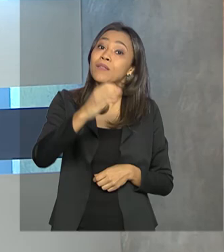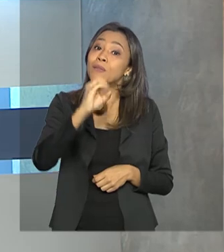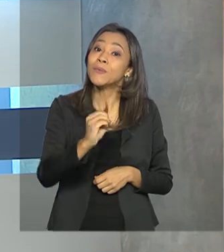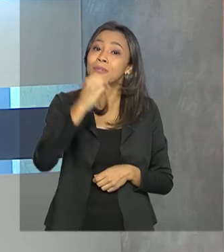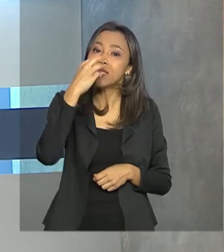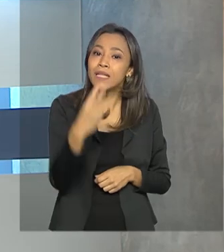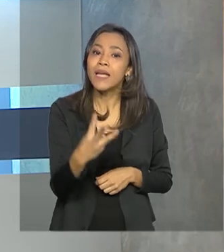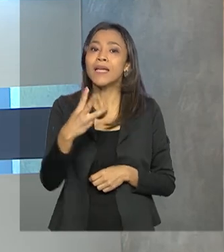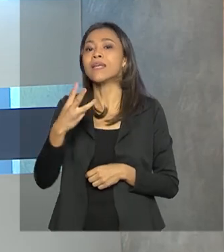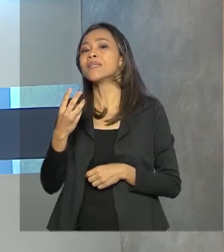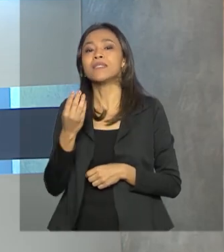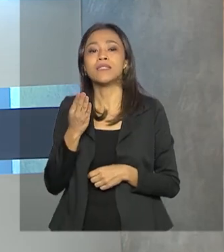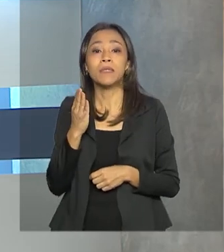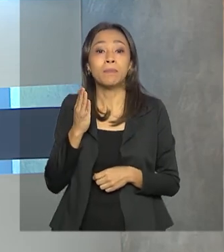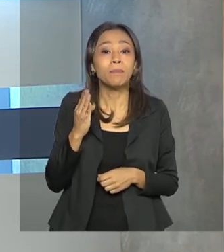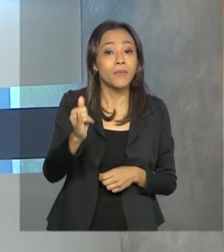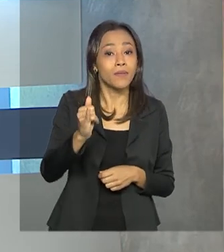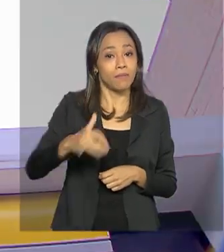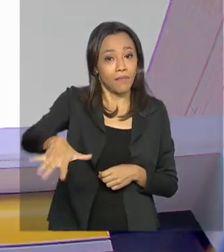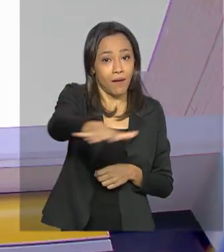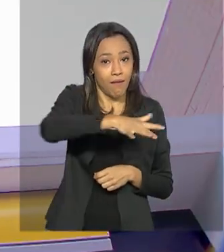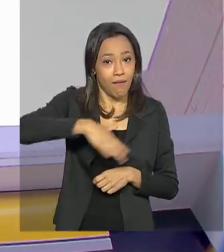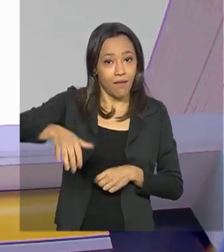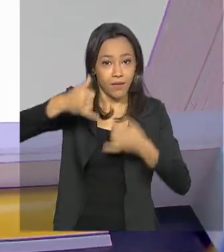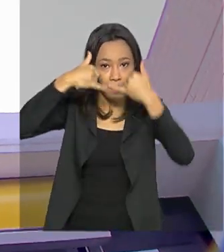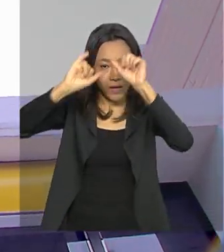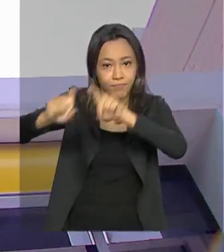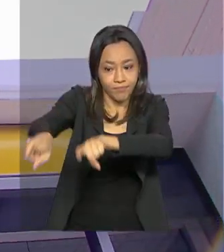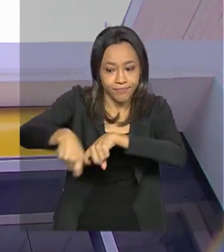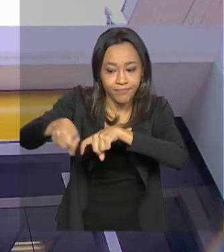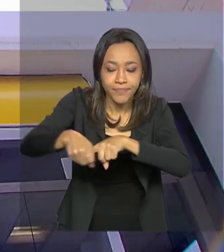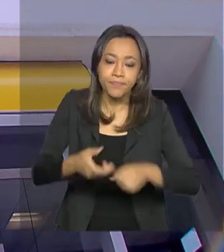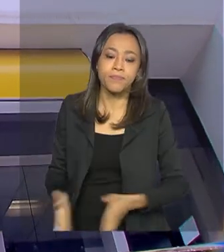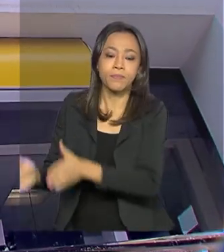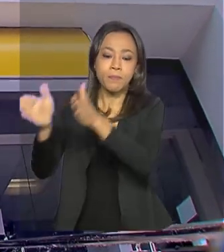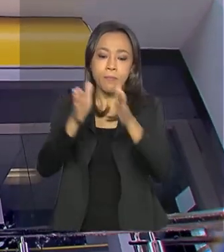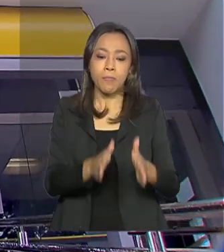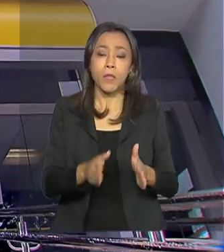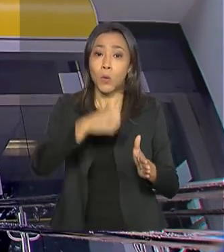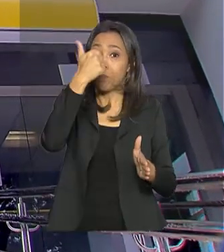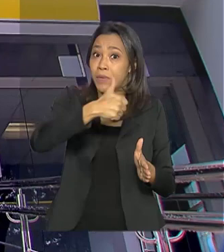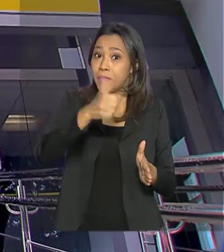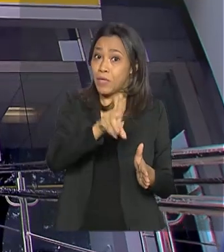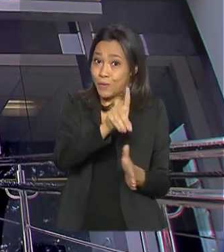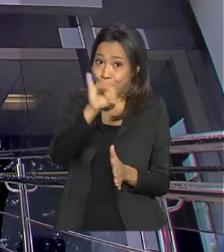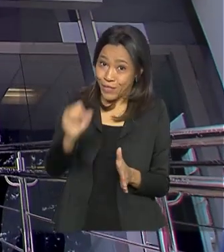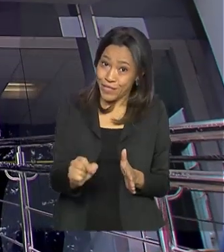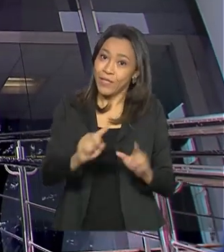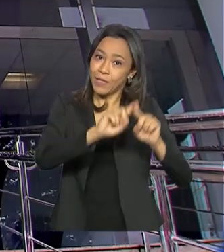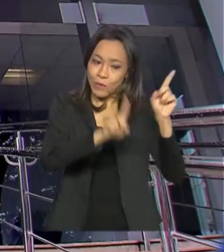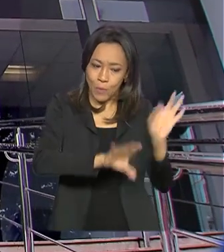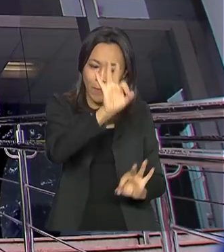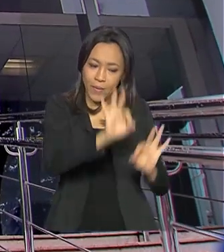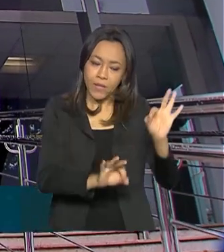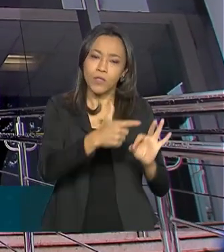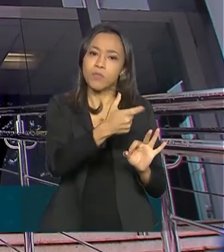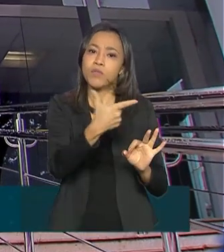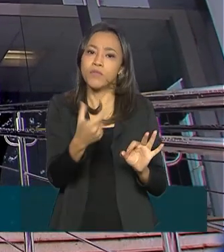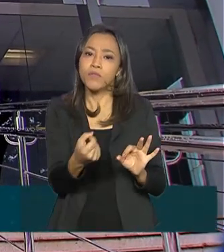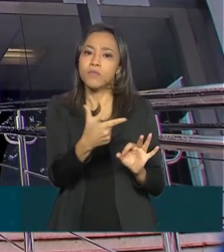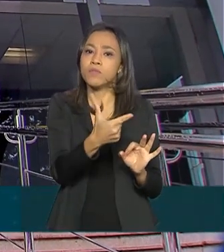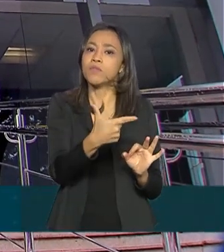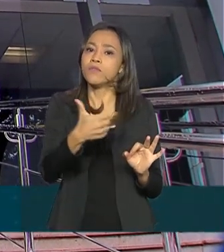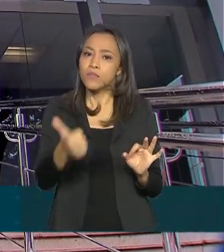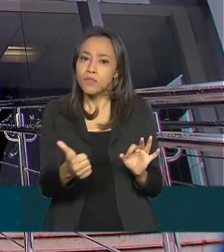para a Agropecuária Nacional. No primeiro dia do Plano Safra 2020-2021, o Banco do Brasil